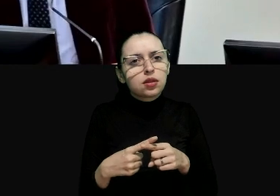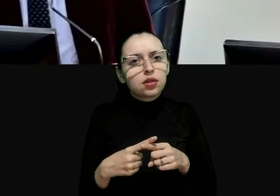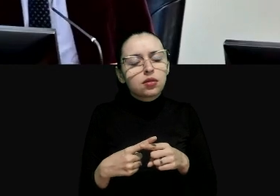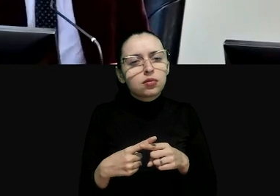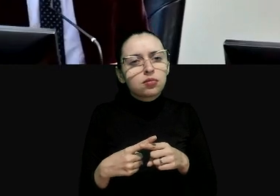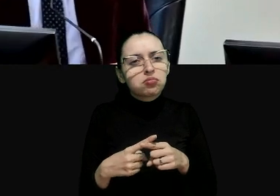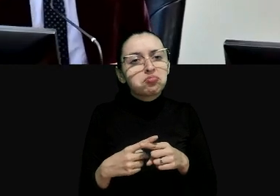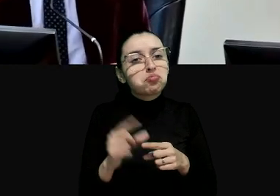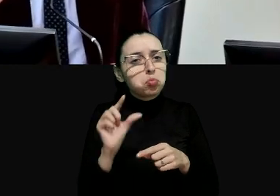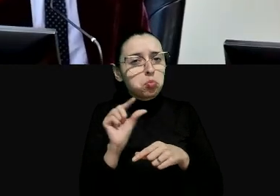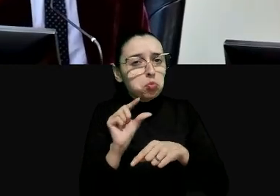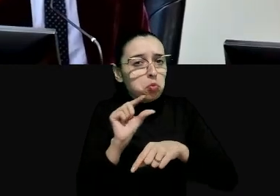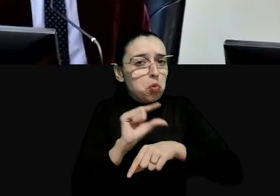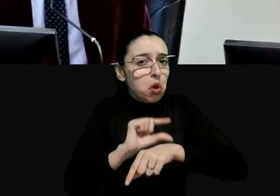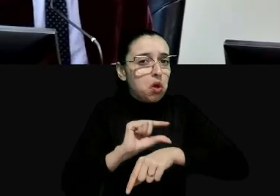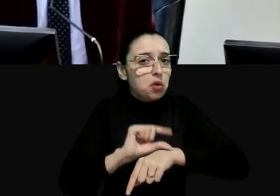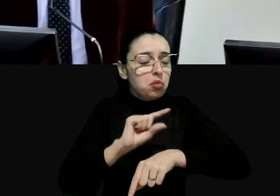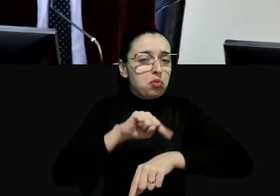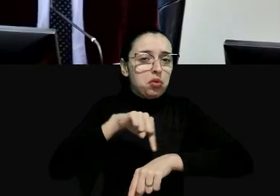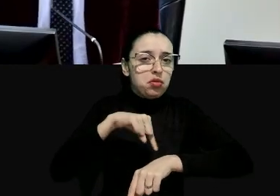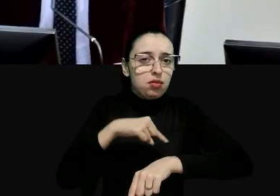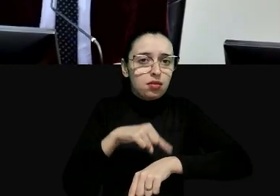até há pouco tempo